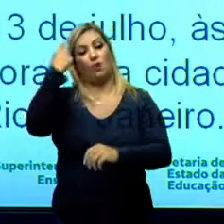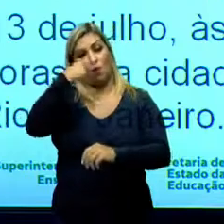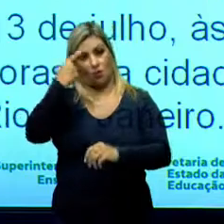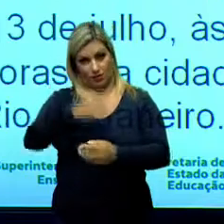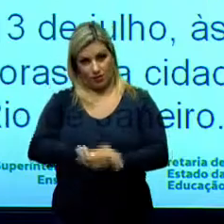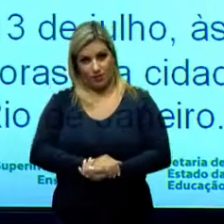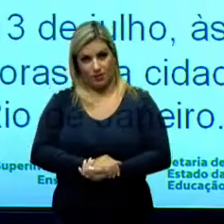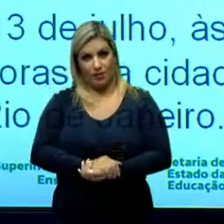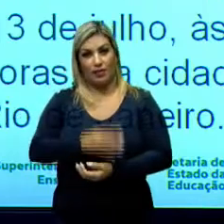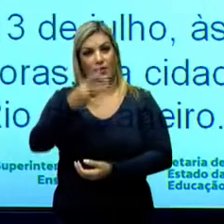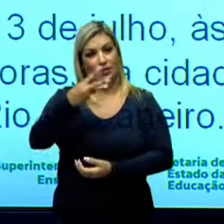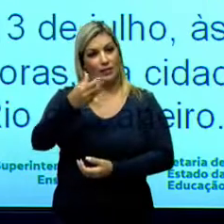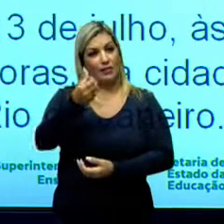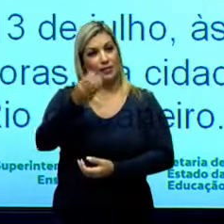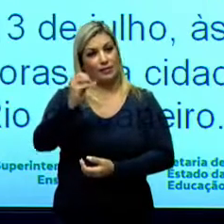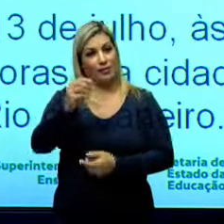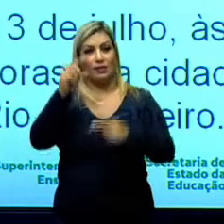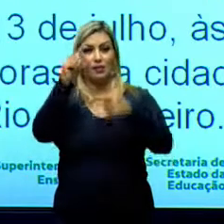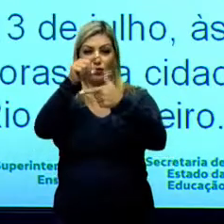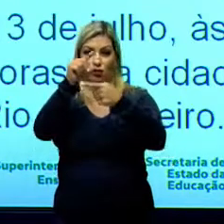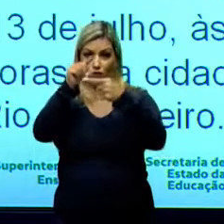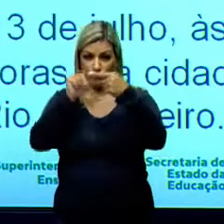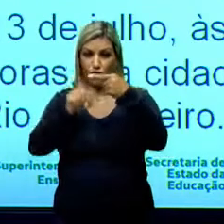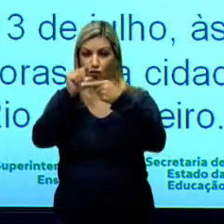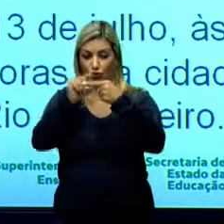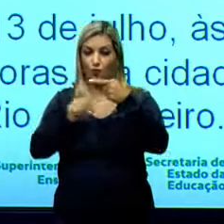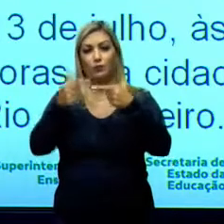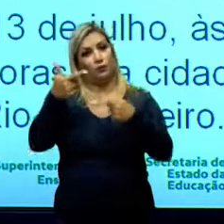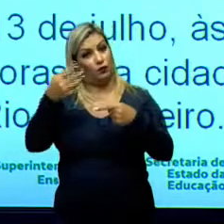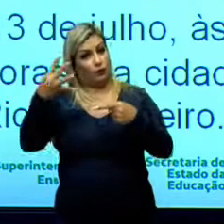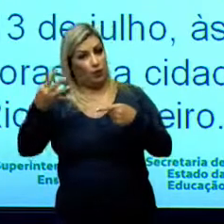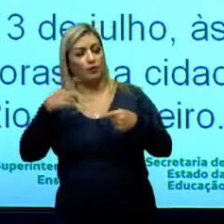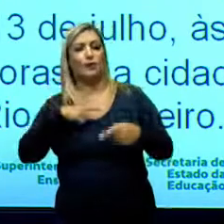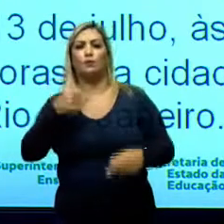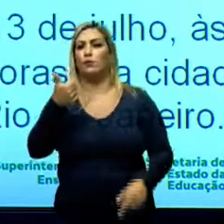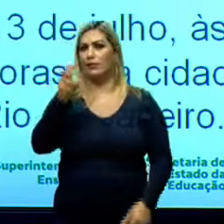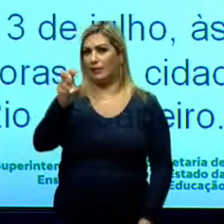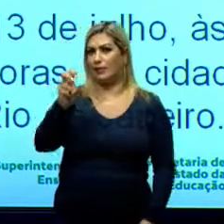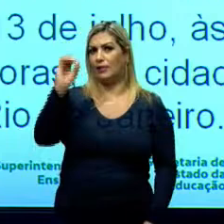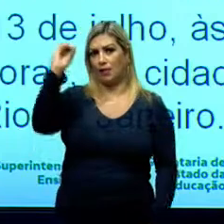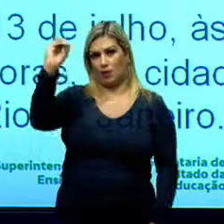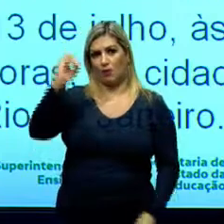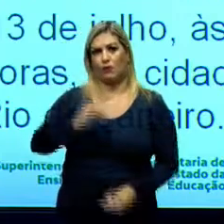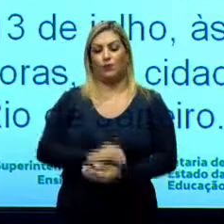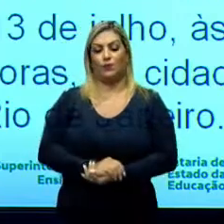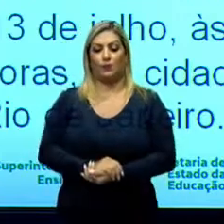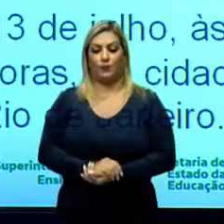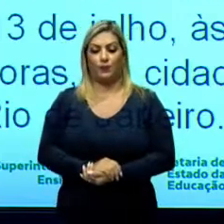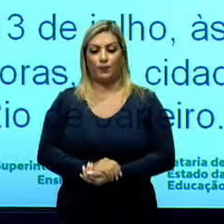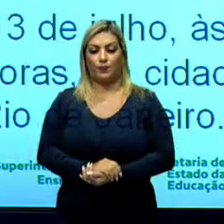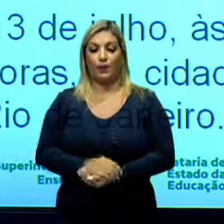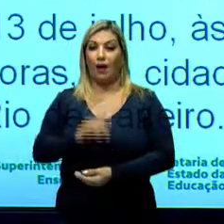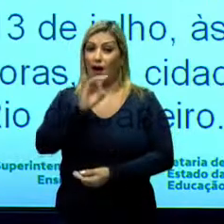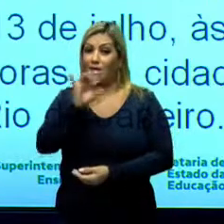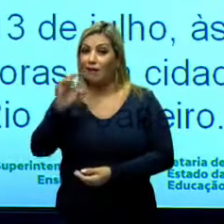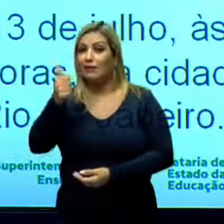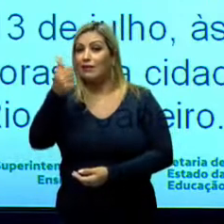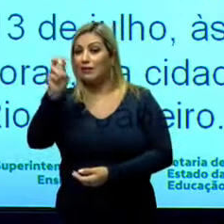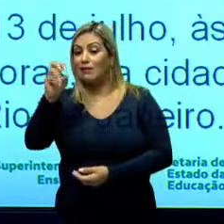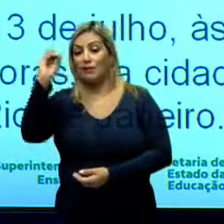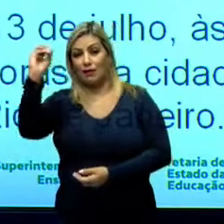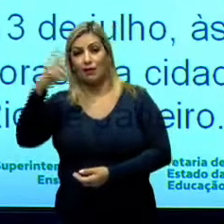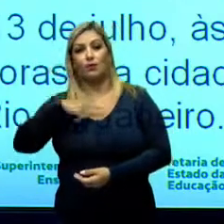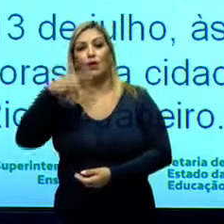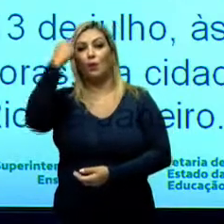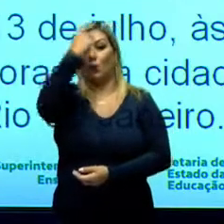o a gente faz? 360 dividido por 24, nós temos 15 graus. Então, a cada 15 graus, nós temos o passar de